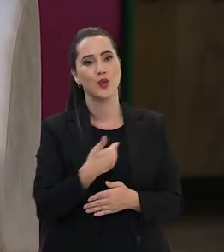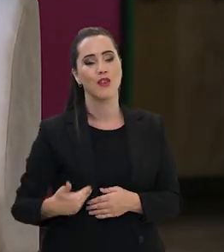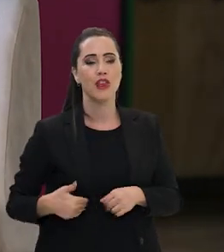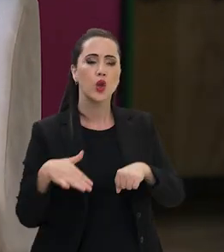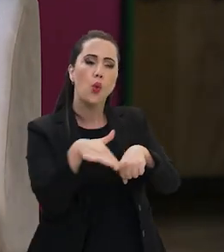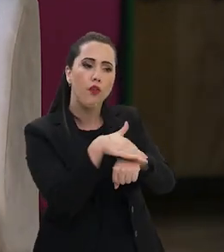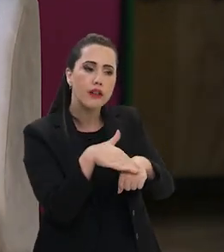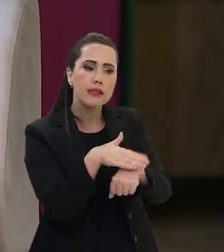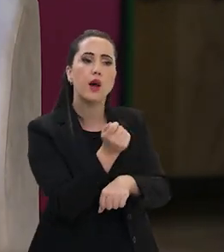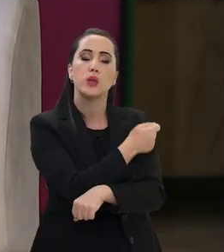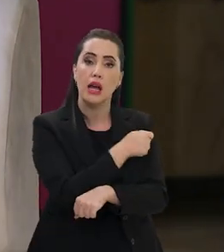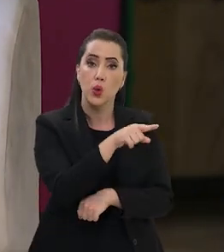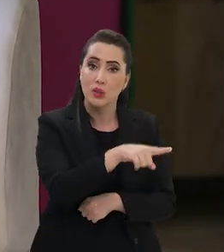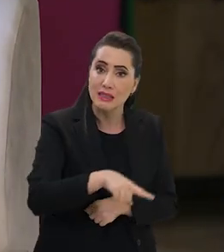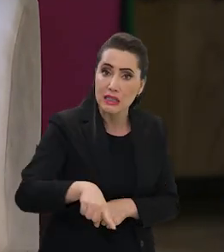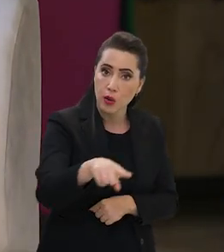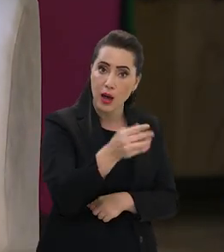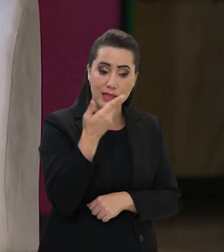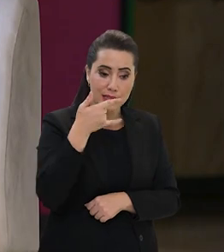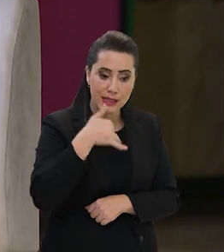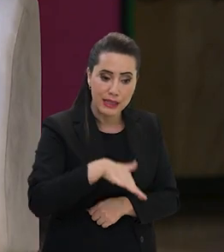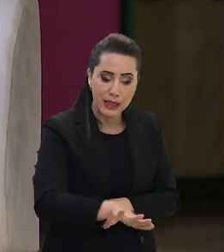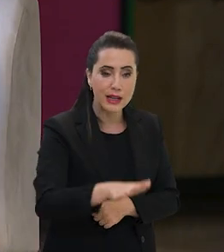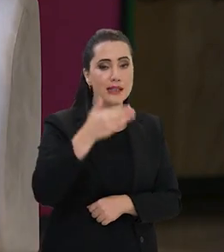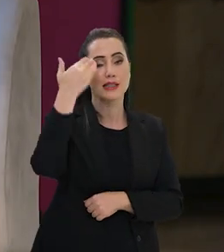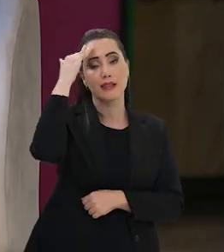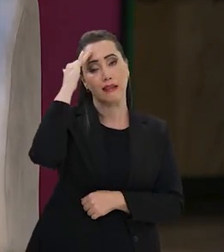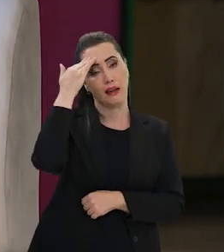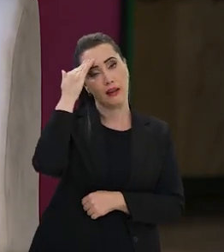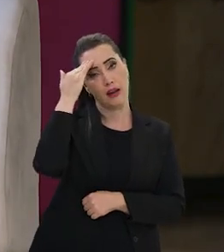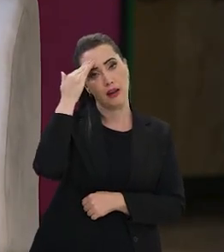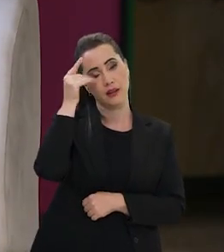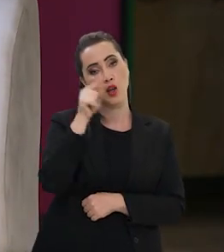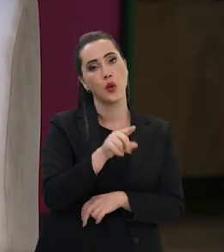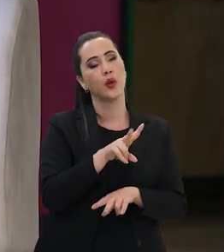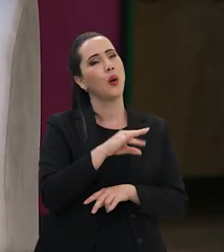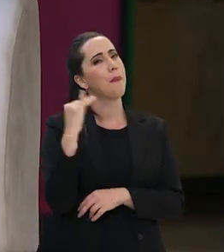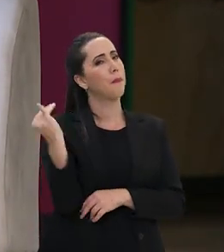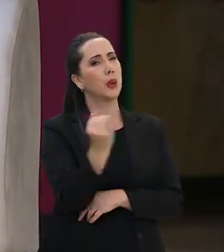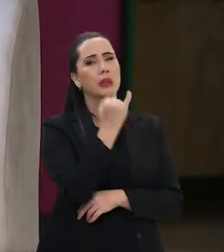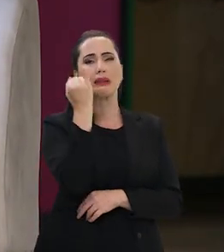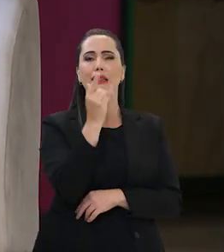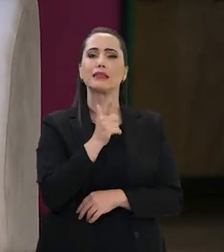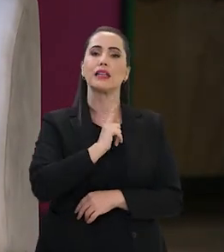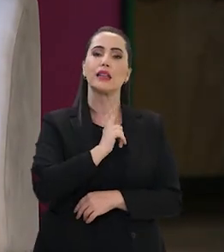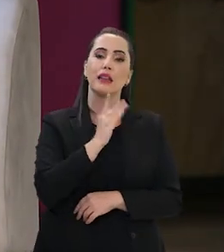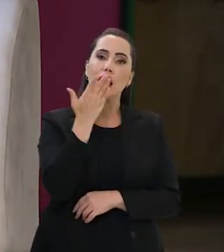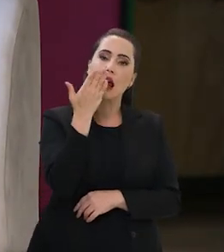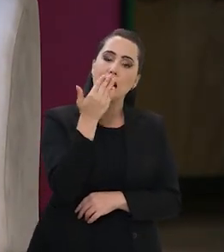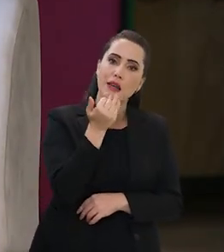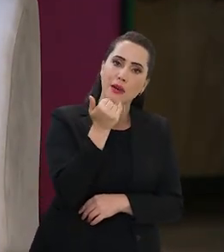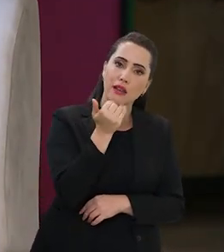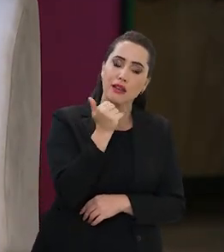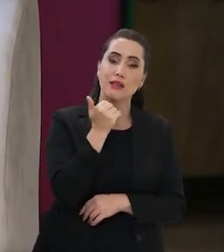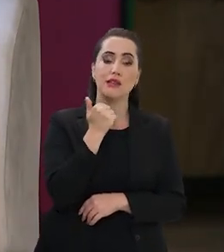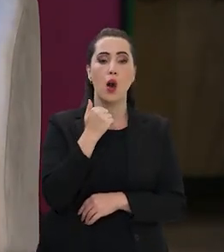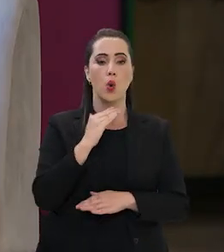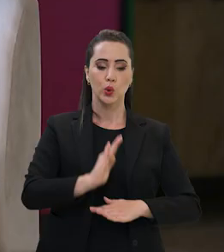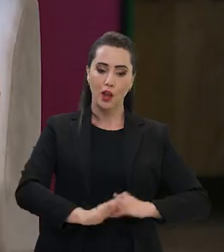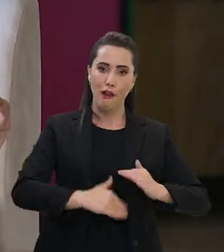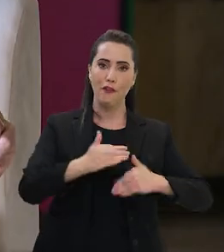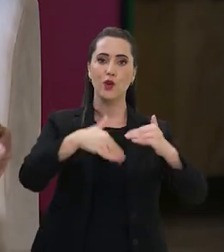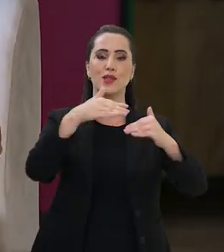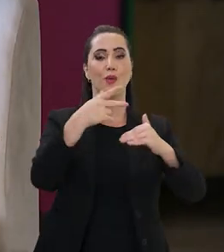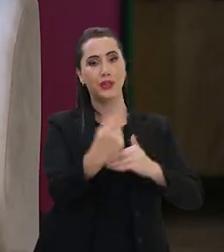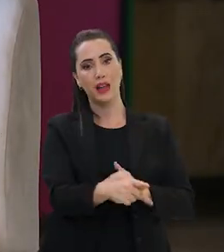conversar com os nossos alunos e eles compreenderem, quer dizer, eles terem sido educados acerca do papel da alimentação